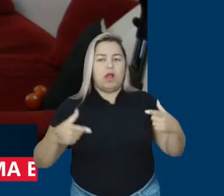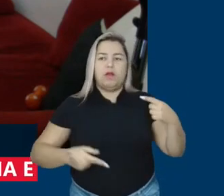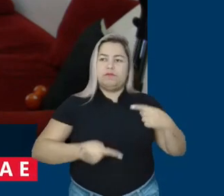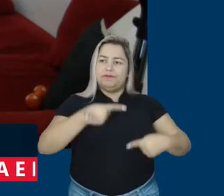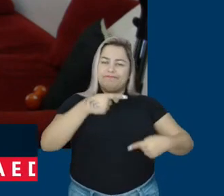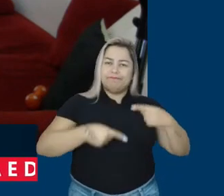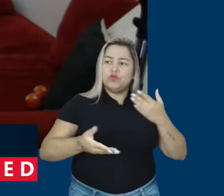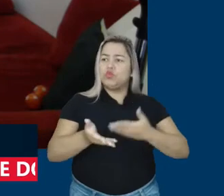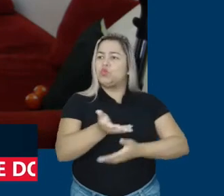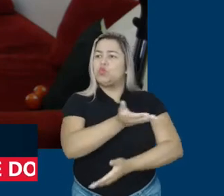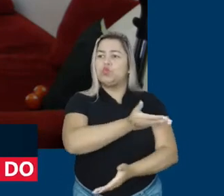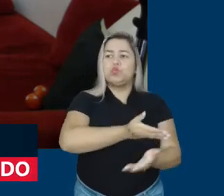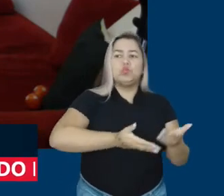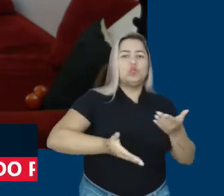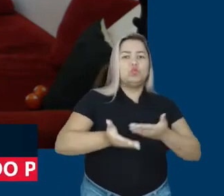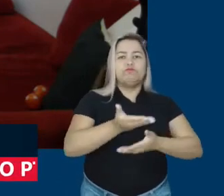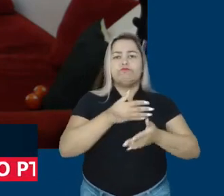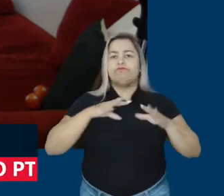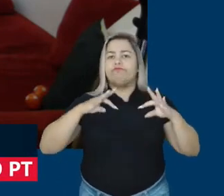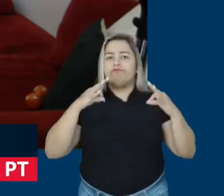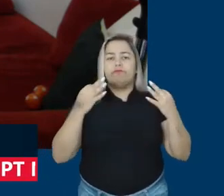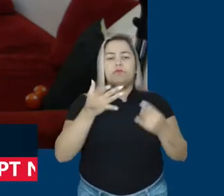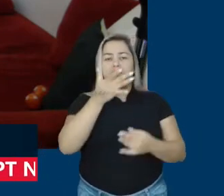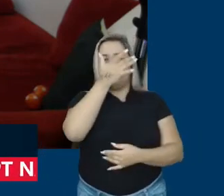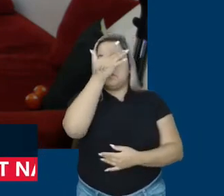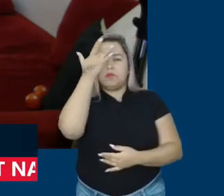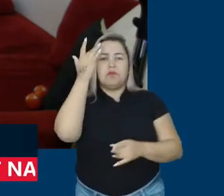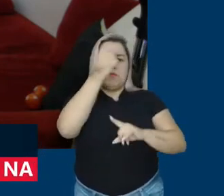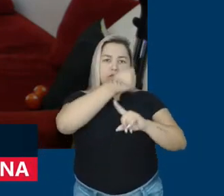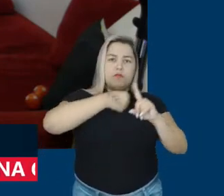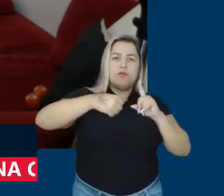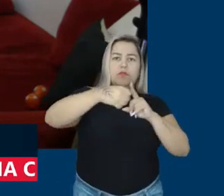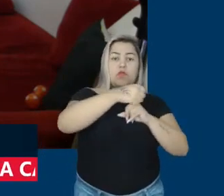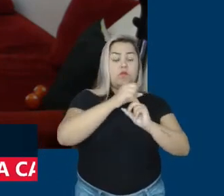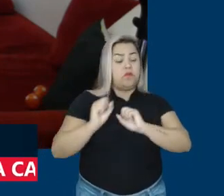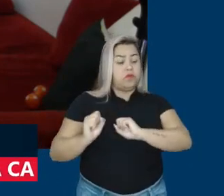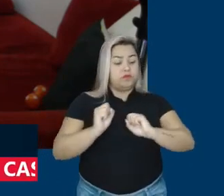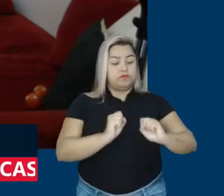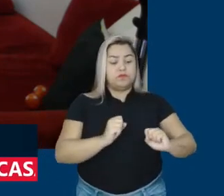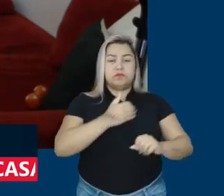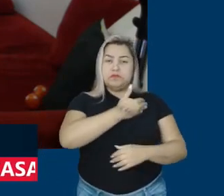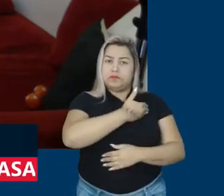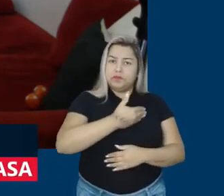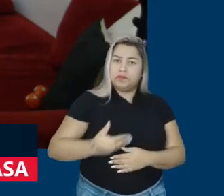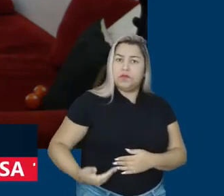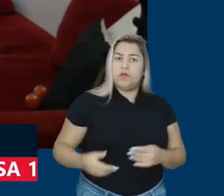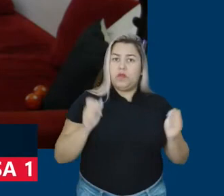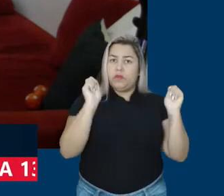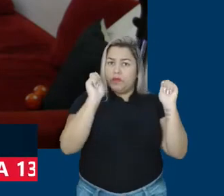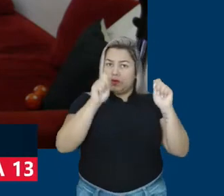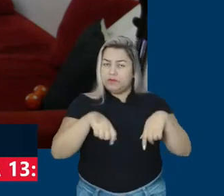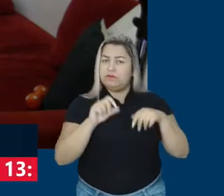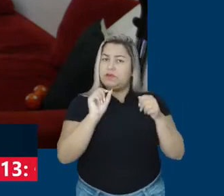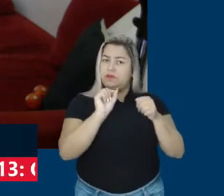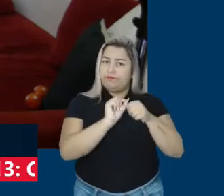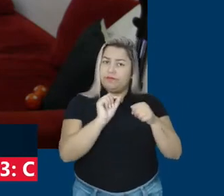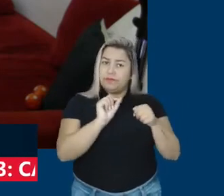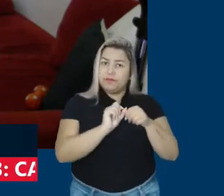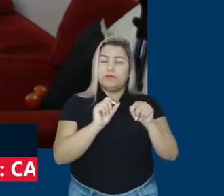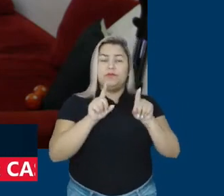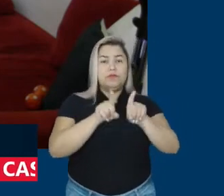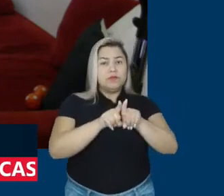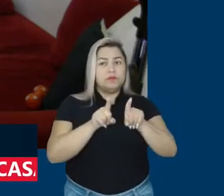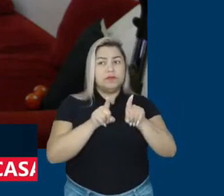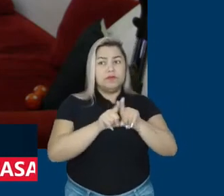envolvendo todos os atores da sociedade, o poder público, as autoridades, sobre o que precisa ser feito aí para tornar